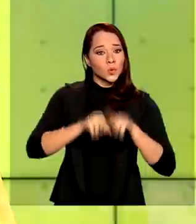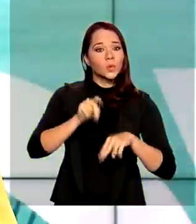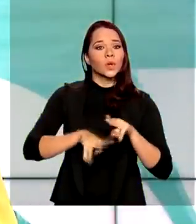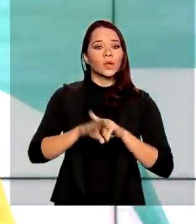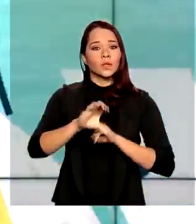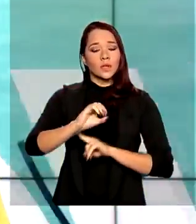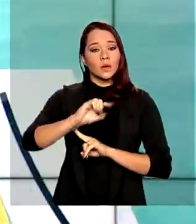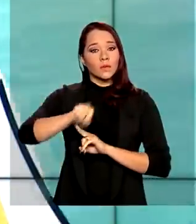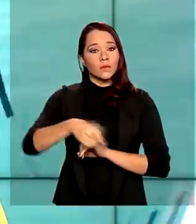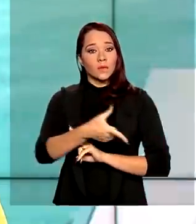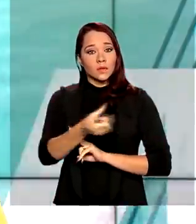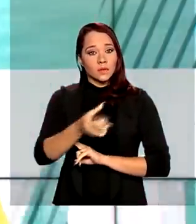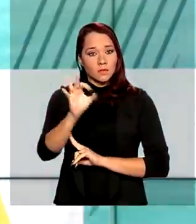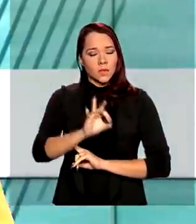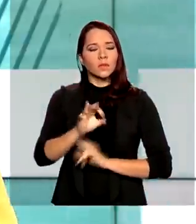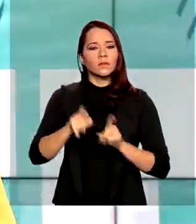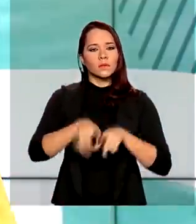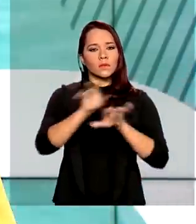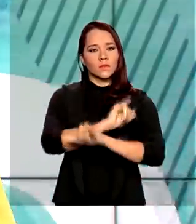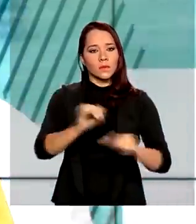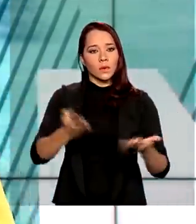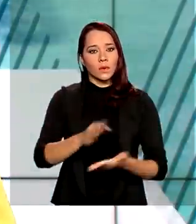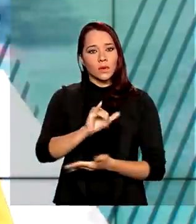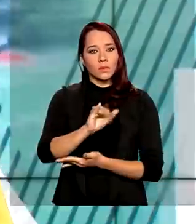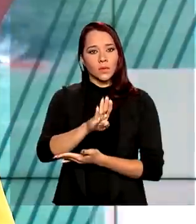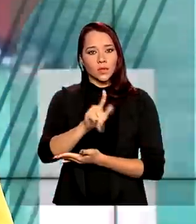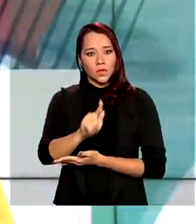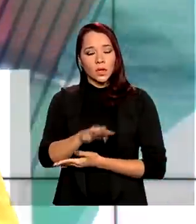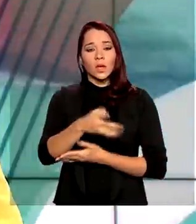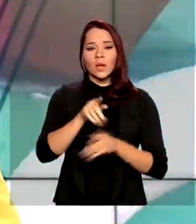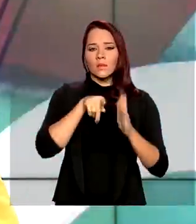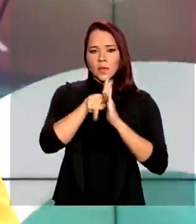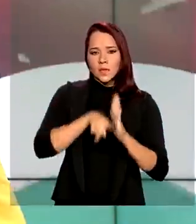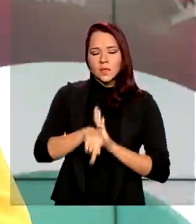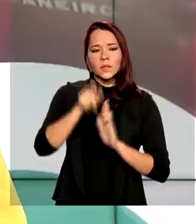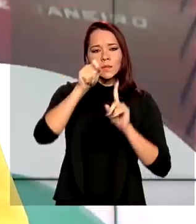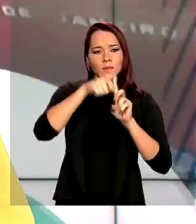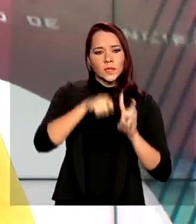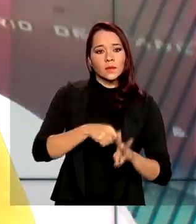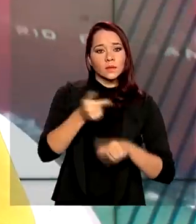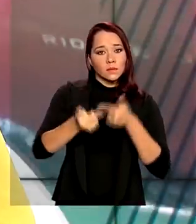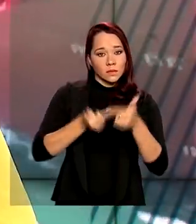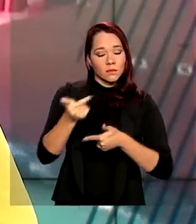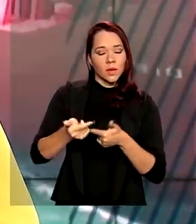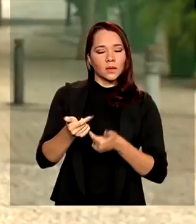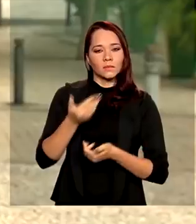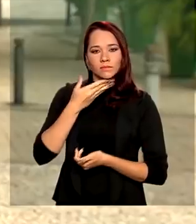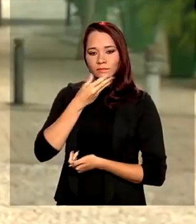Também foi divulgada hoje pelo IBGE a pesquisa mensal de serviços. Maurício de Almeida.